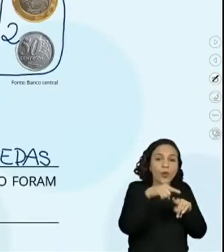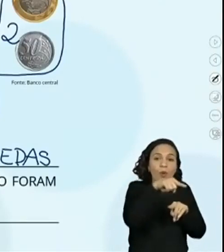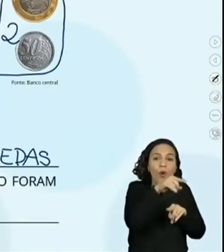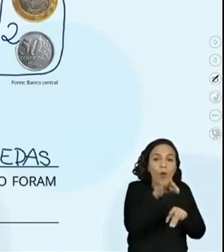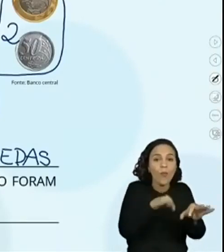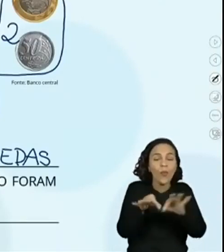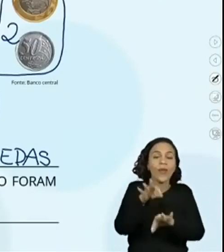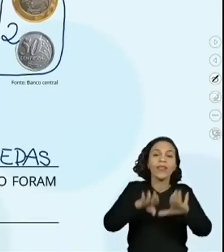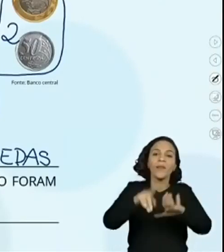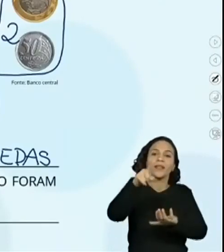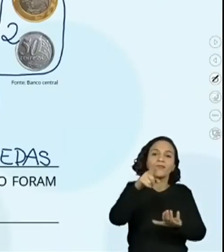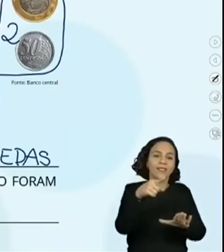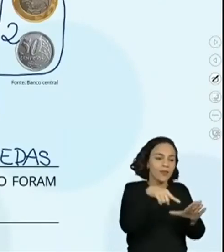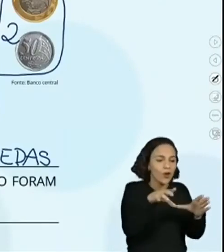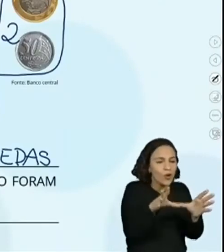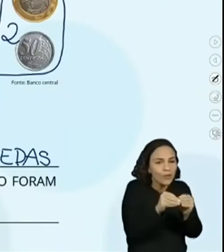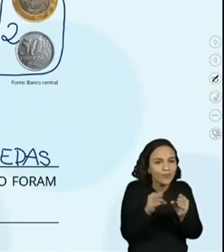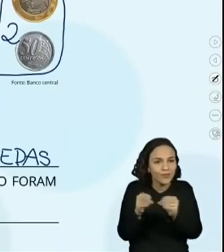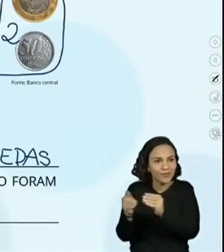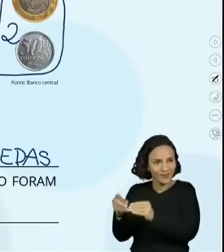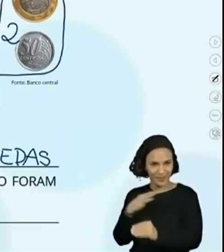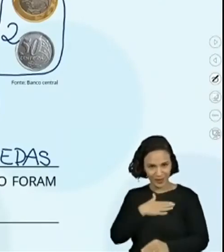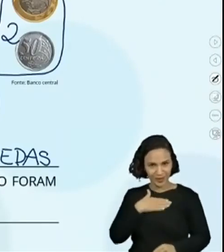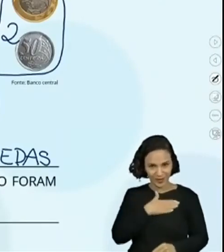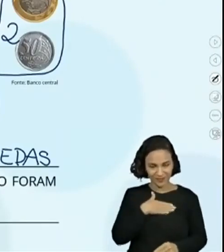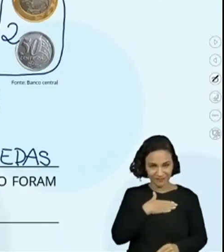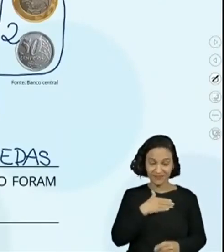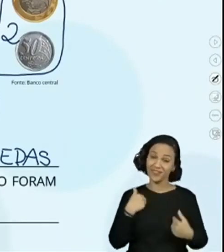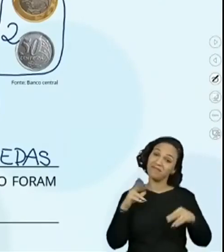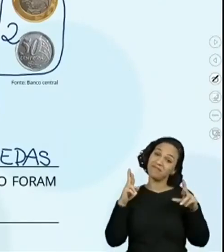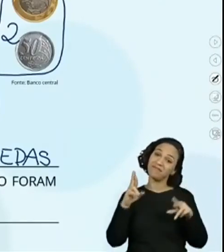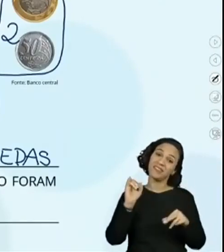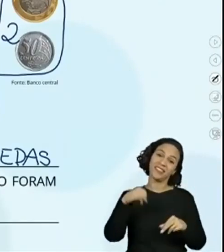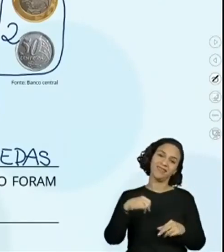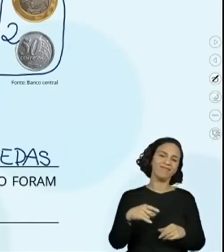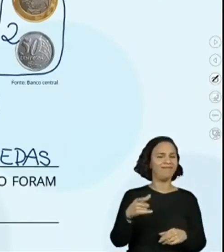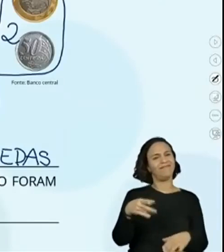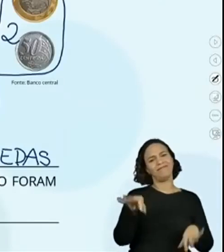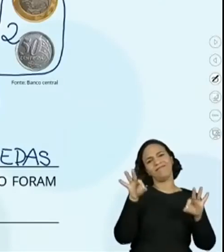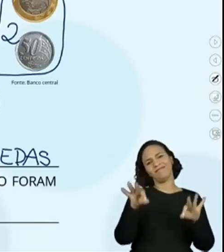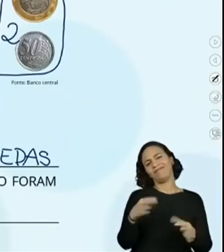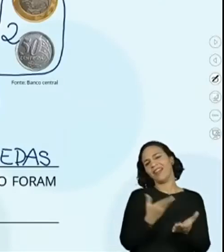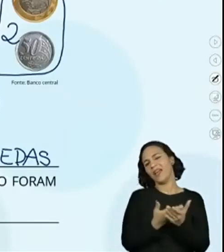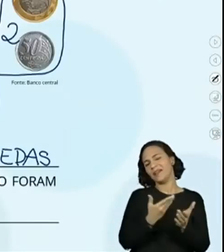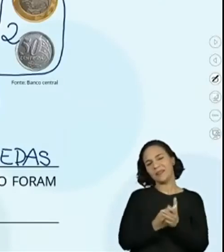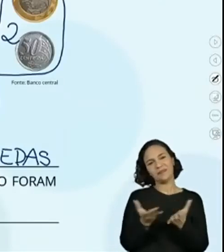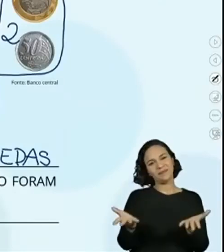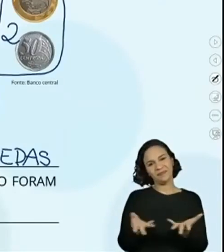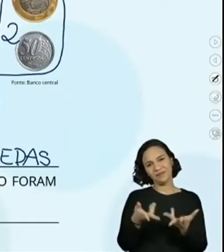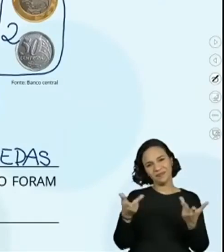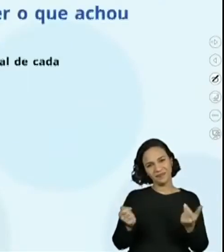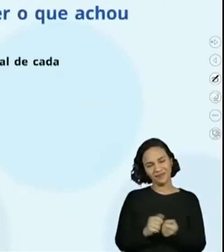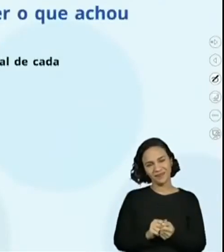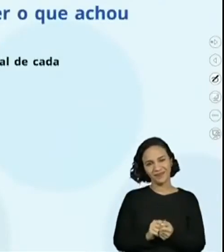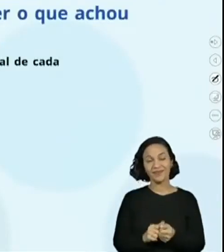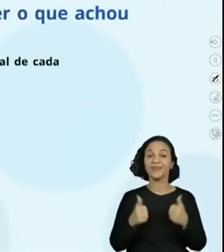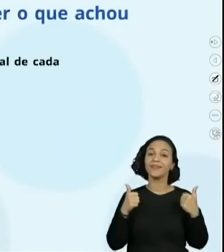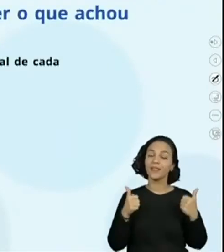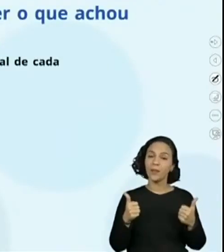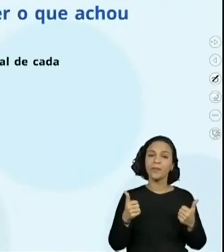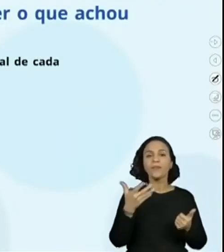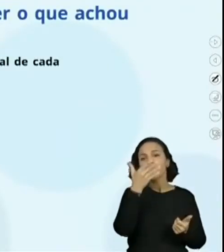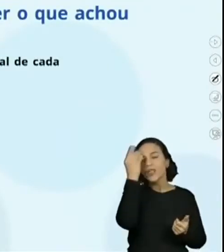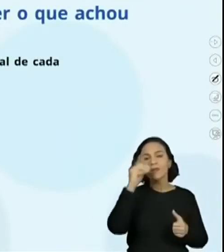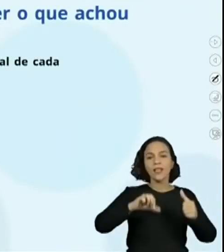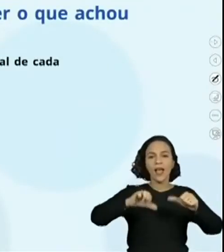seu arranjo. Gostaram da atividade? Eu espero que sim. Com certeza. Foi uma aula bem gostosa, professora Ju. Isso aí. Não